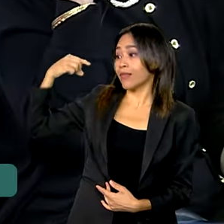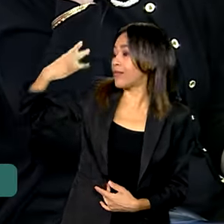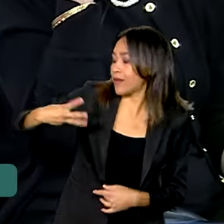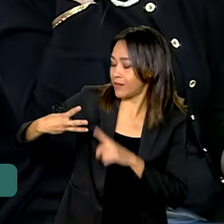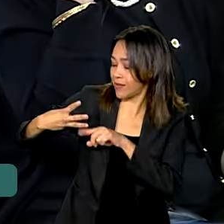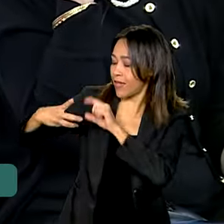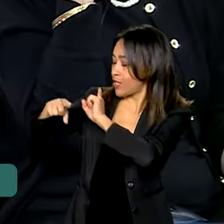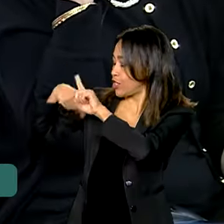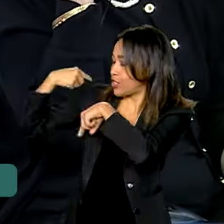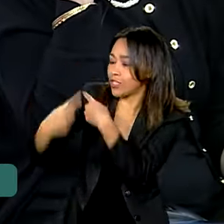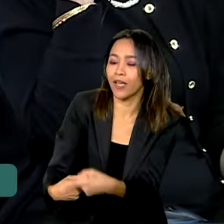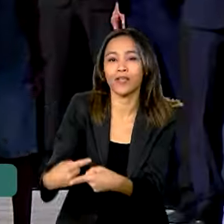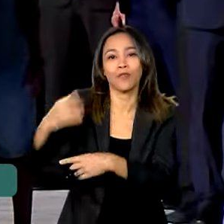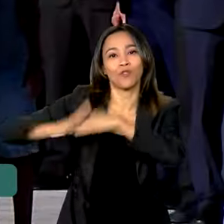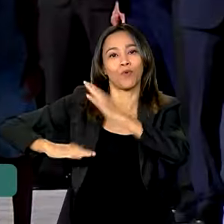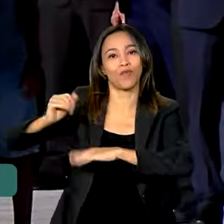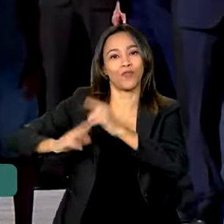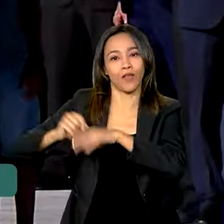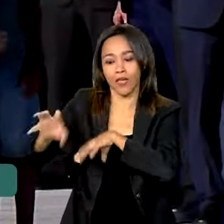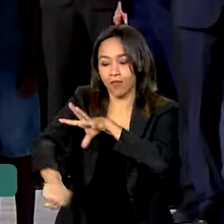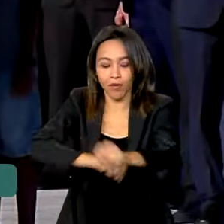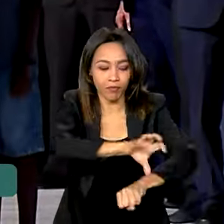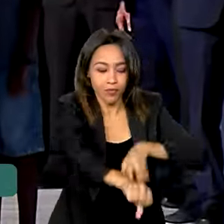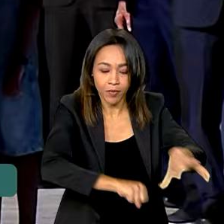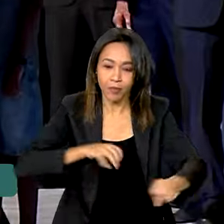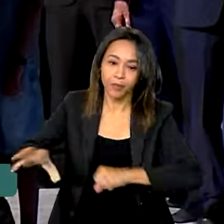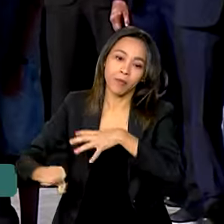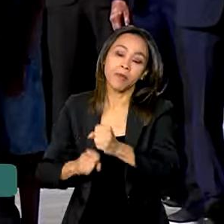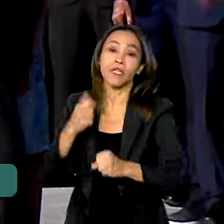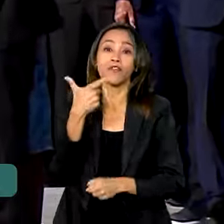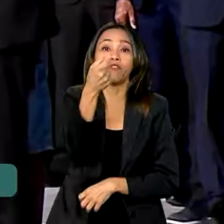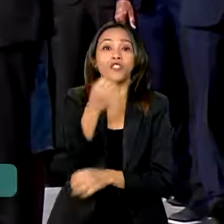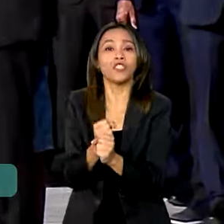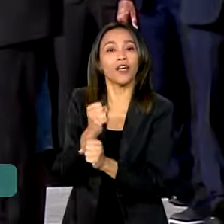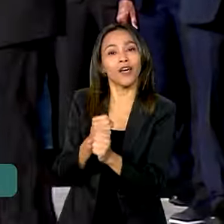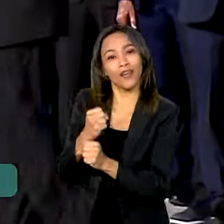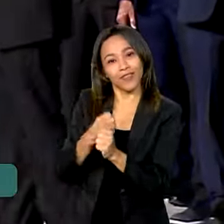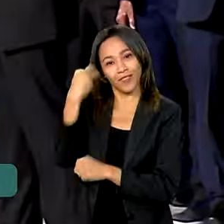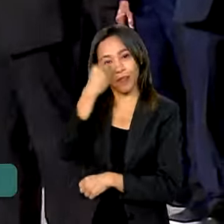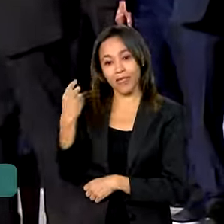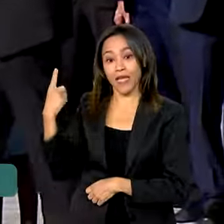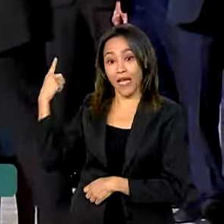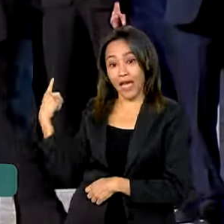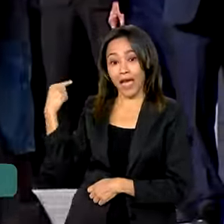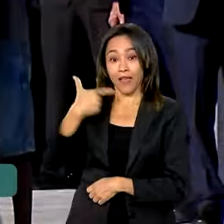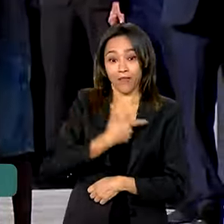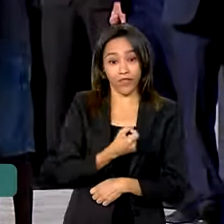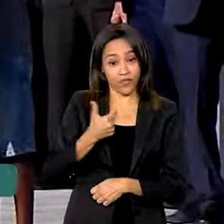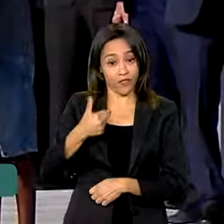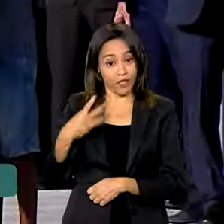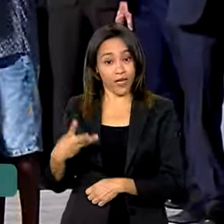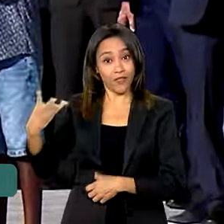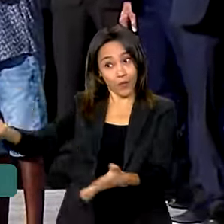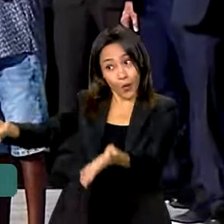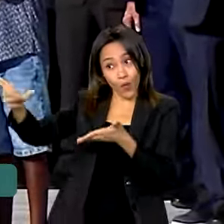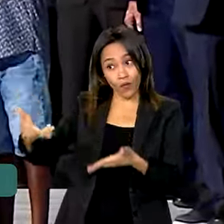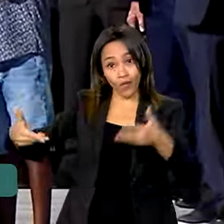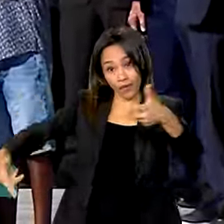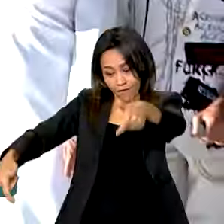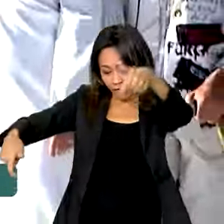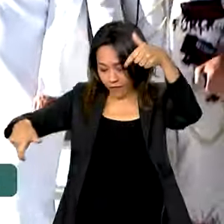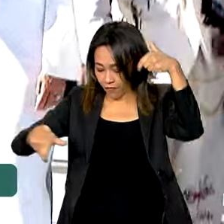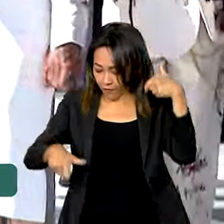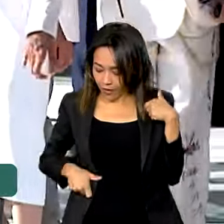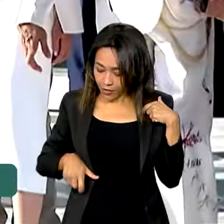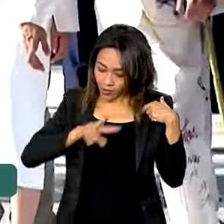tem 20 anos na profissão. Em janeiro de 2023, foi convidada a entregar a faixa ao presidente Lula na posse.